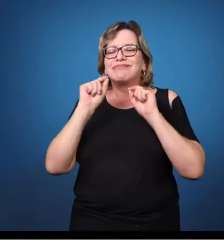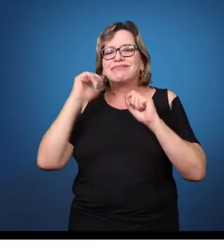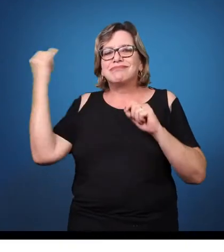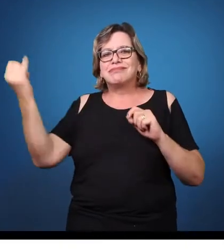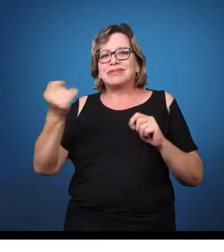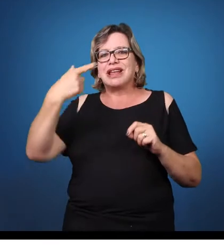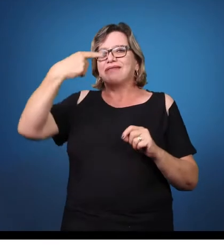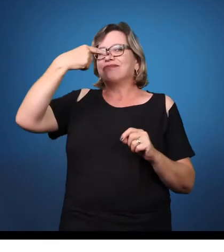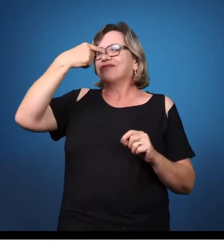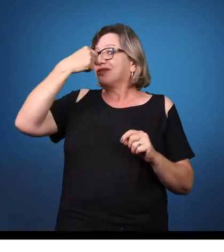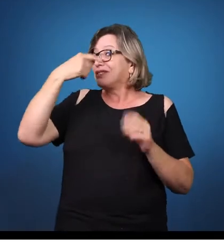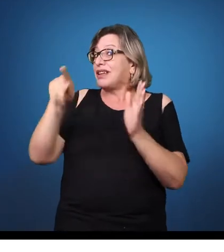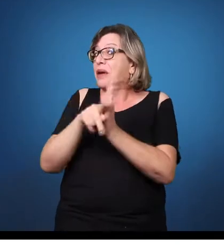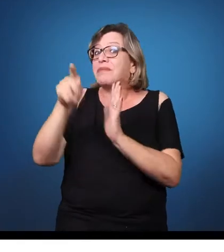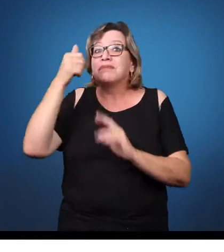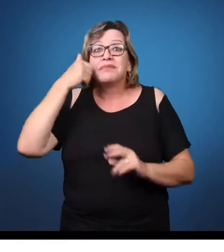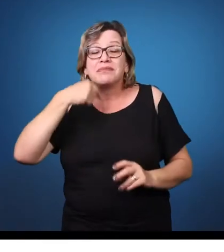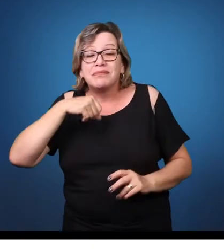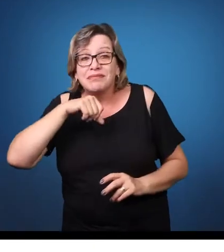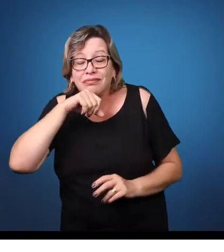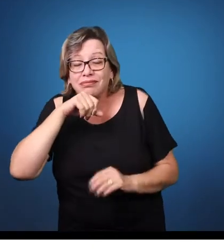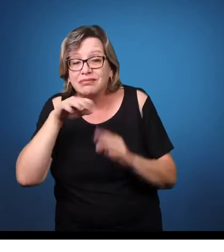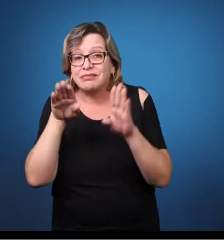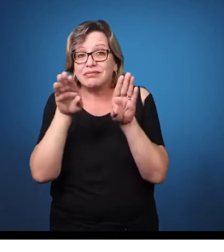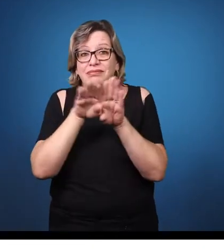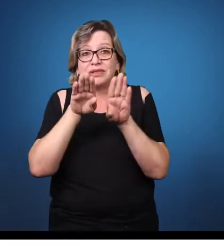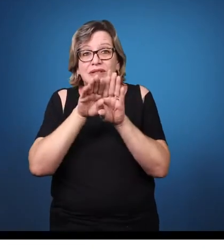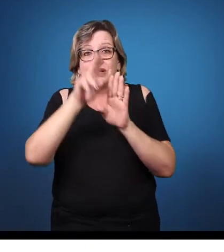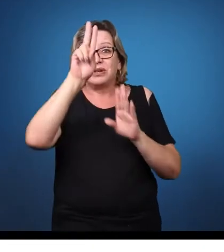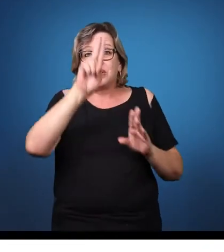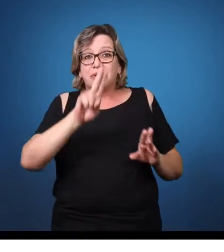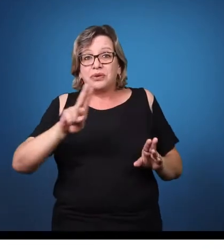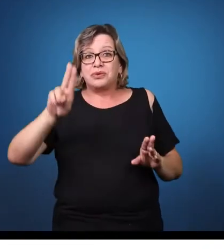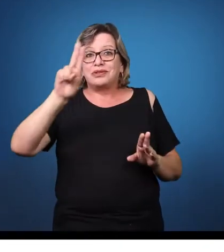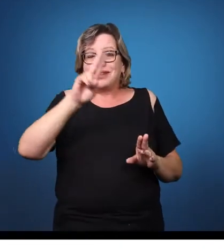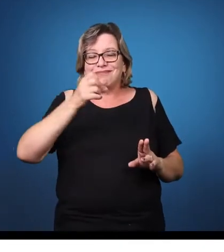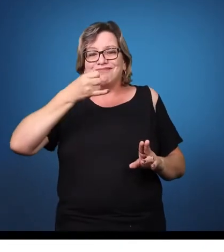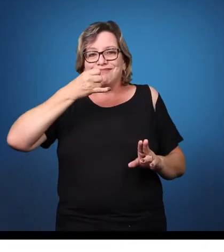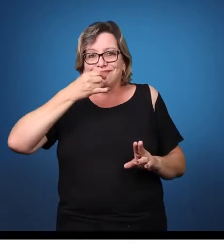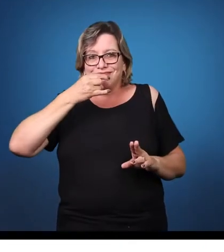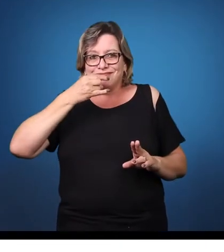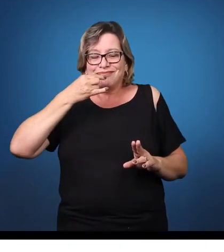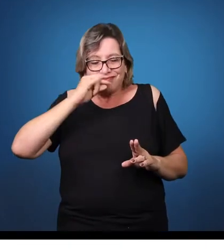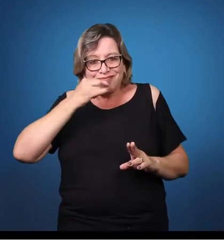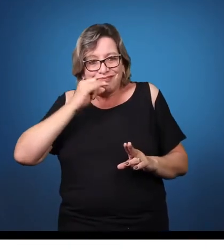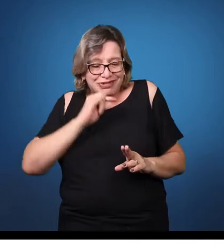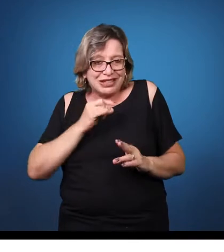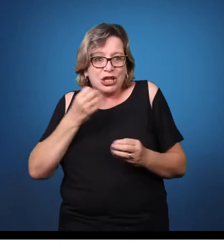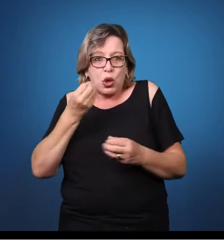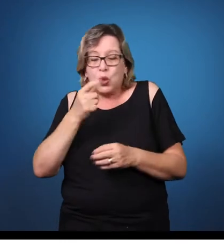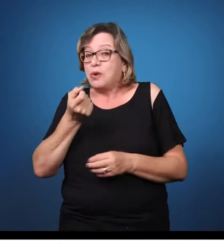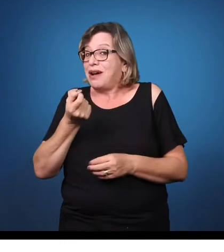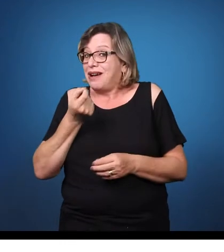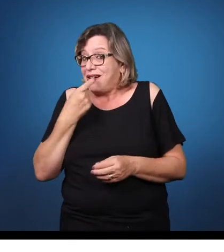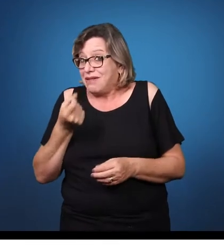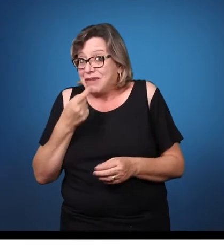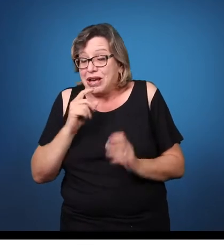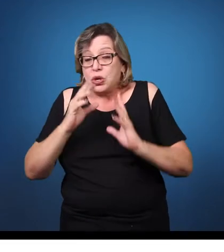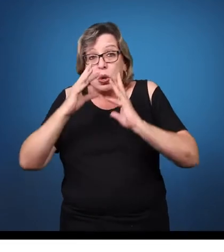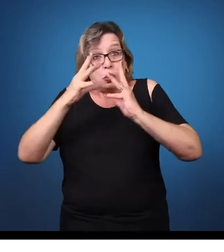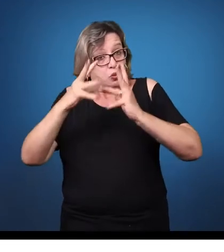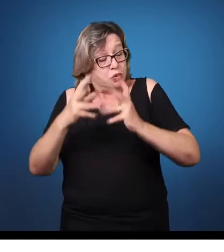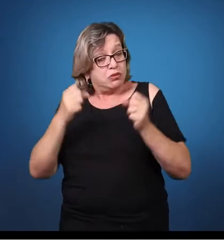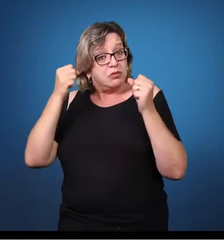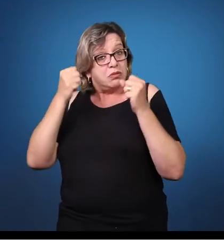medicamentos. Então, tudo isso vai influenciar na questão de você ter uma criança que vai